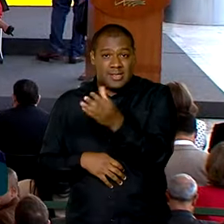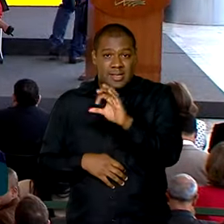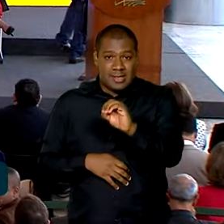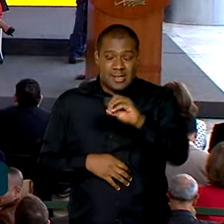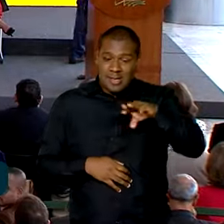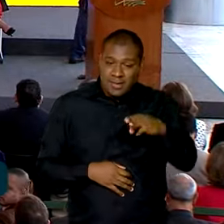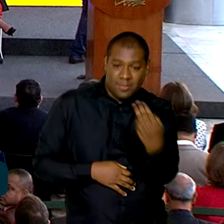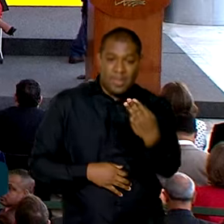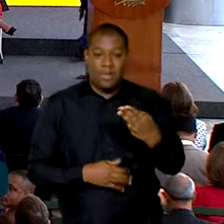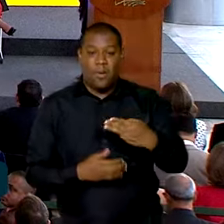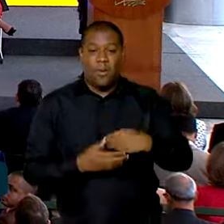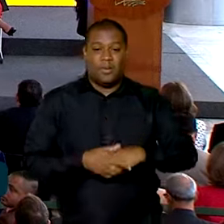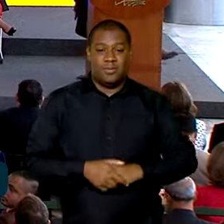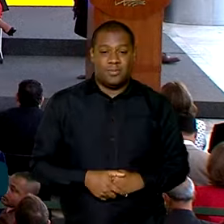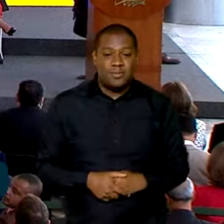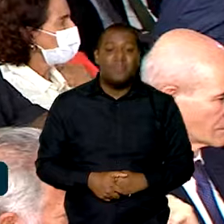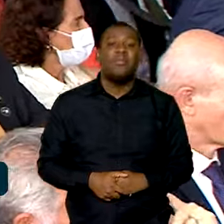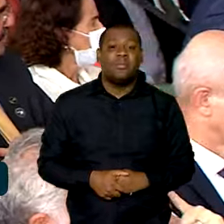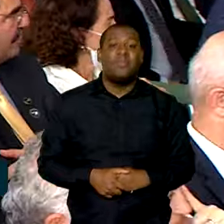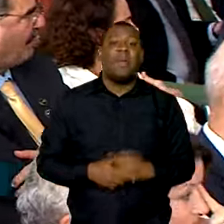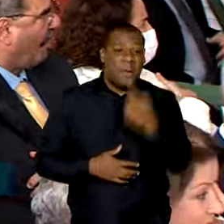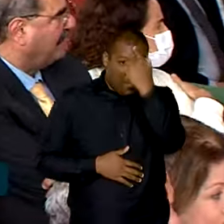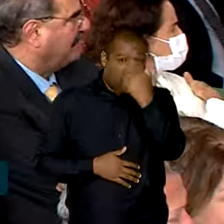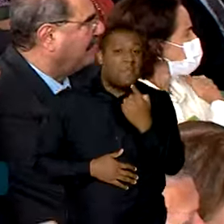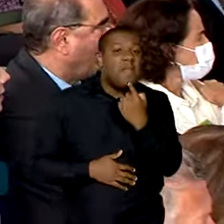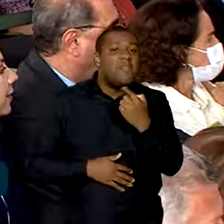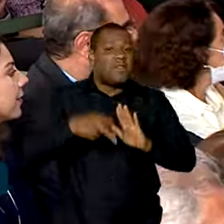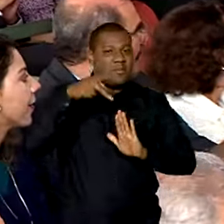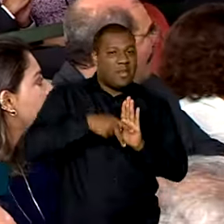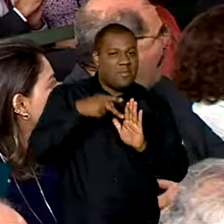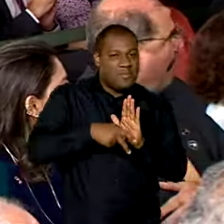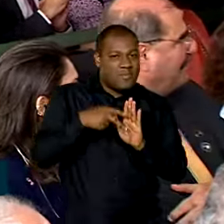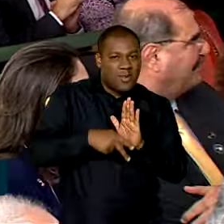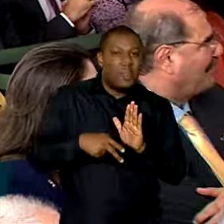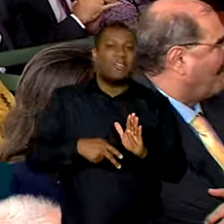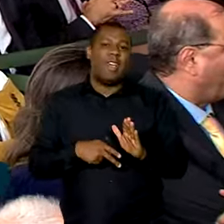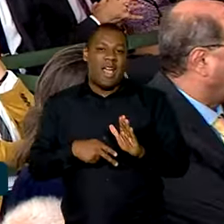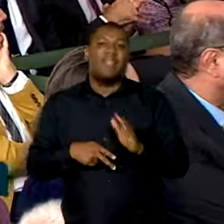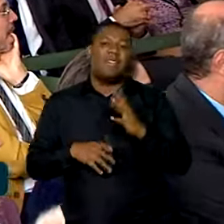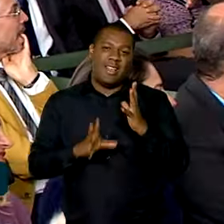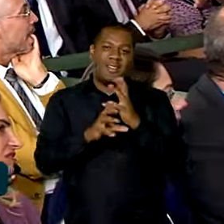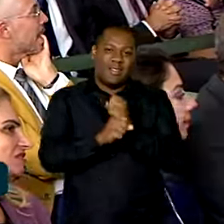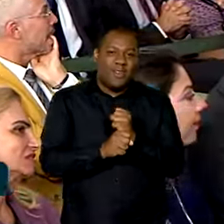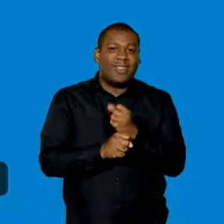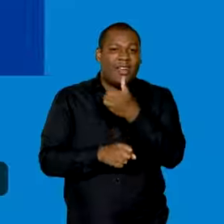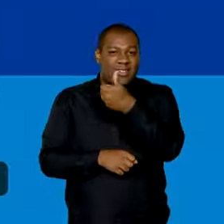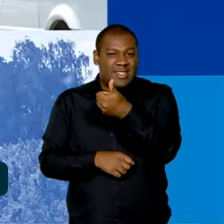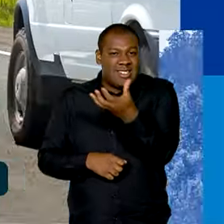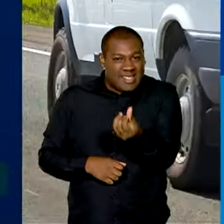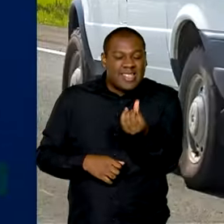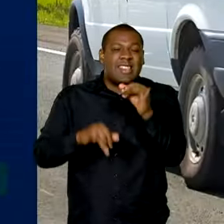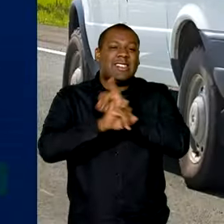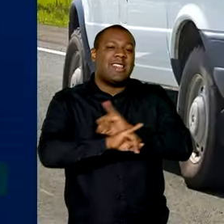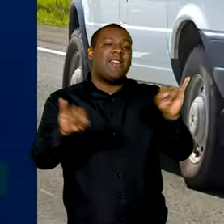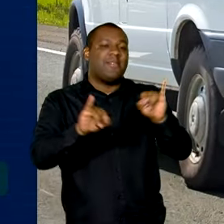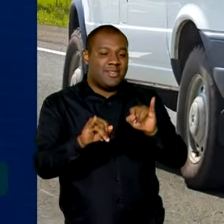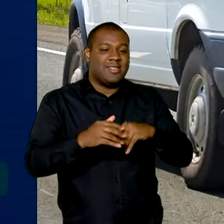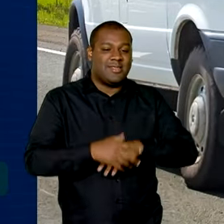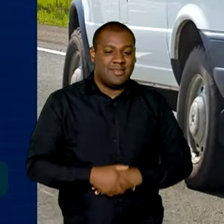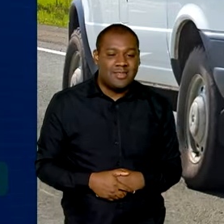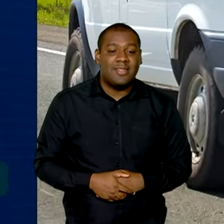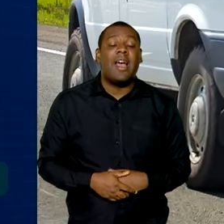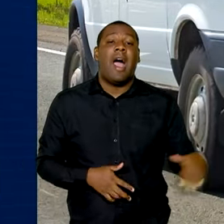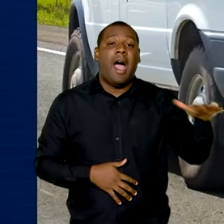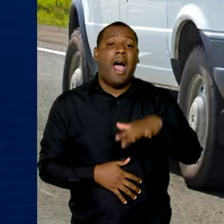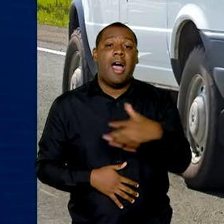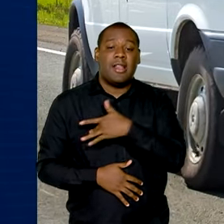das 27 modalidades do programa foi divulgado durante evento no Palácio do Planalto. Na área da saúde, serão